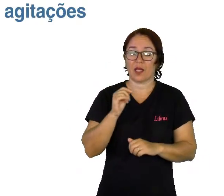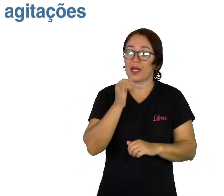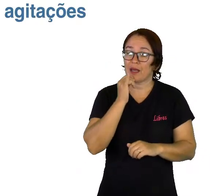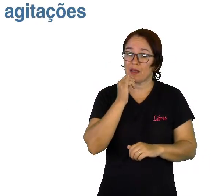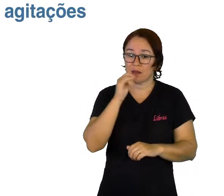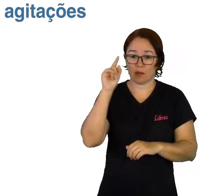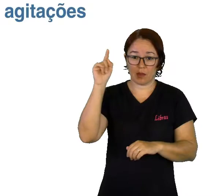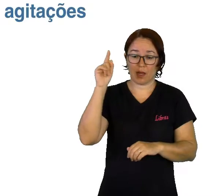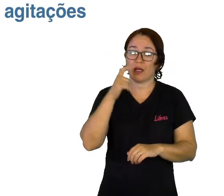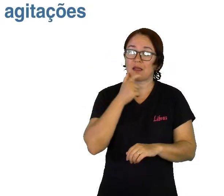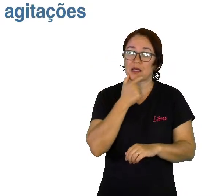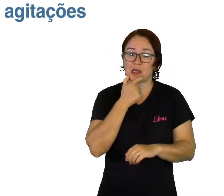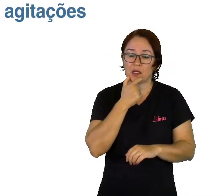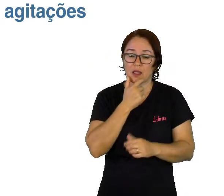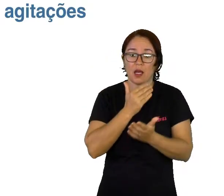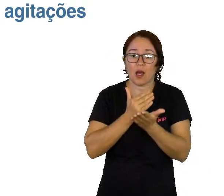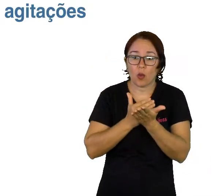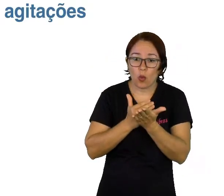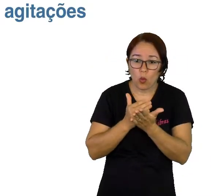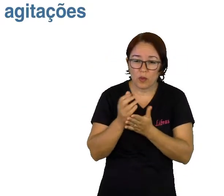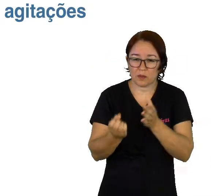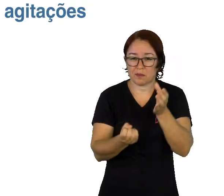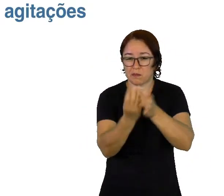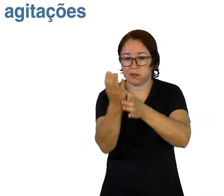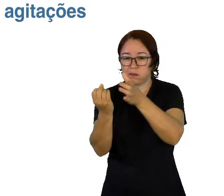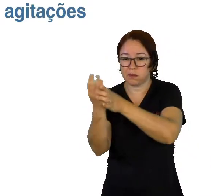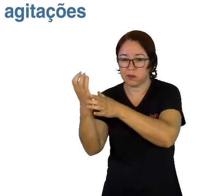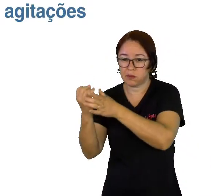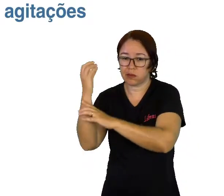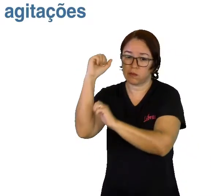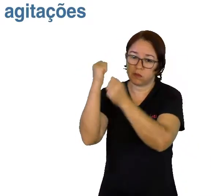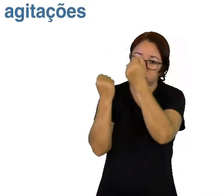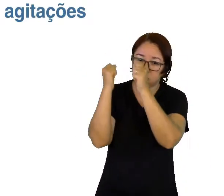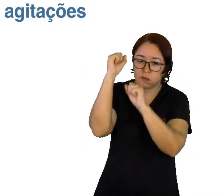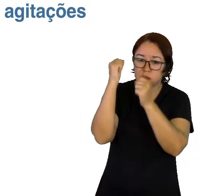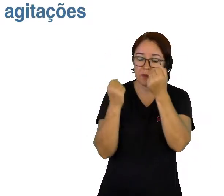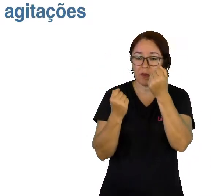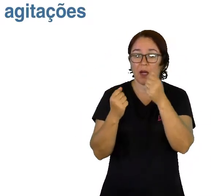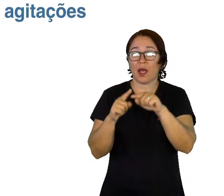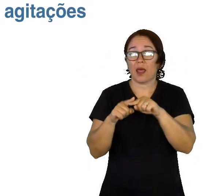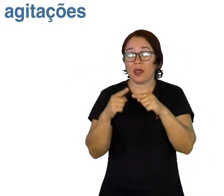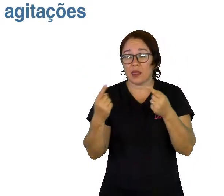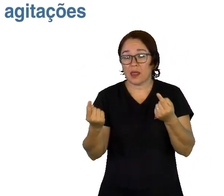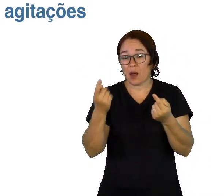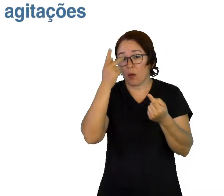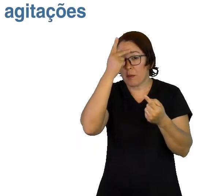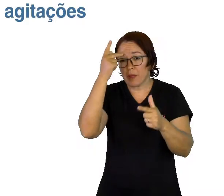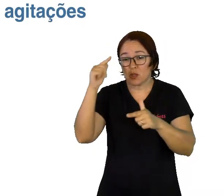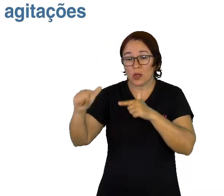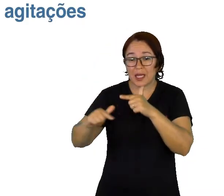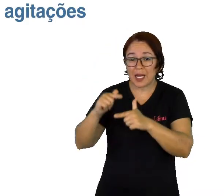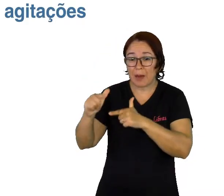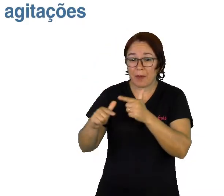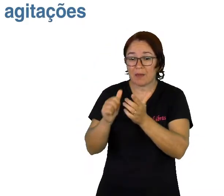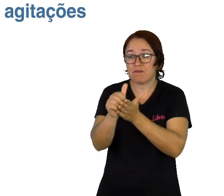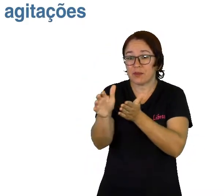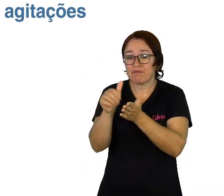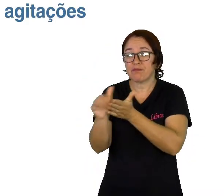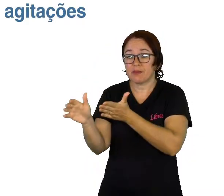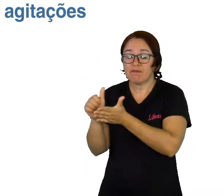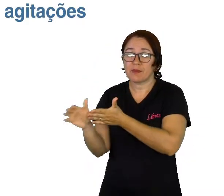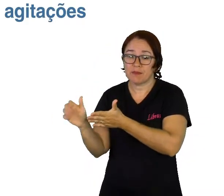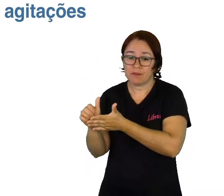crianças, era a dispensa da mão de obra, a explosão demográfica, ou seja, o país estava